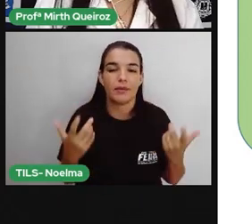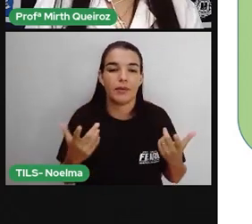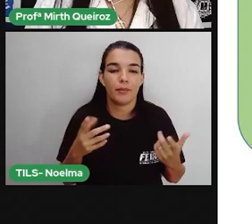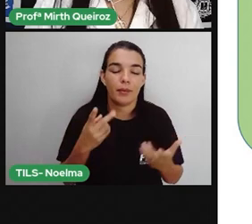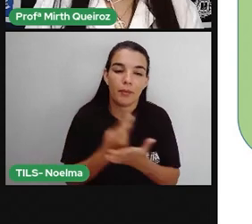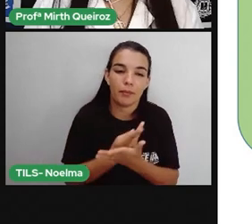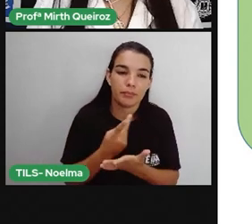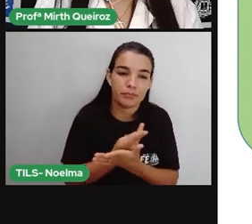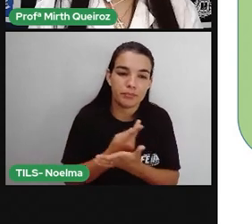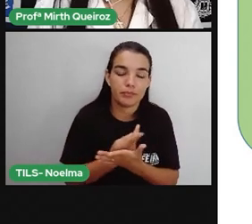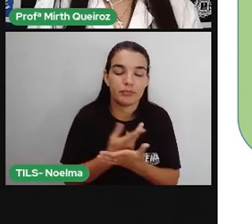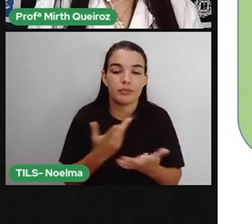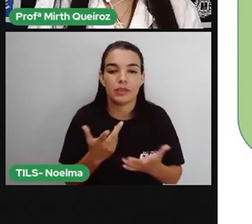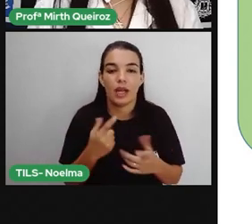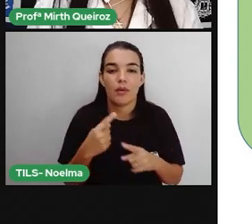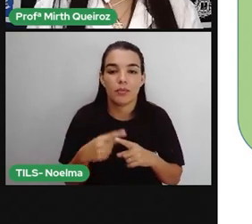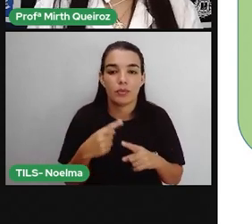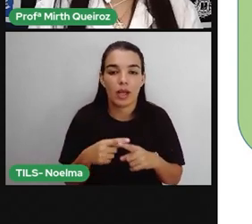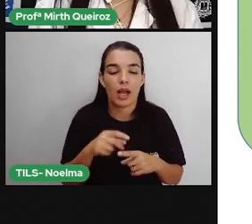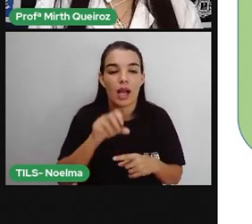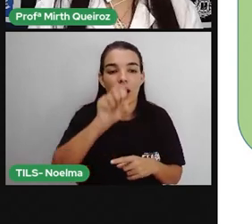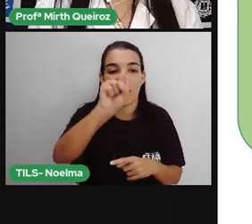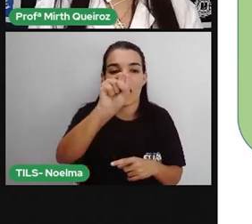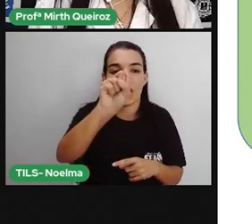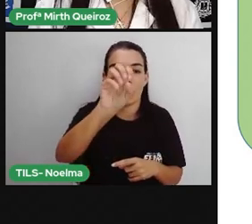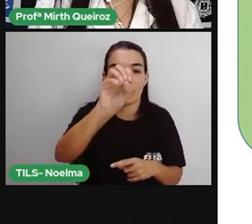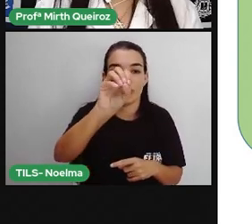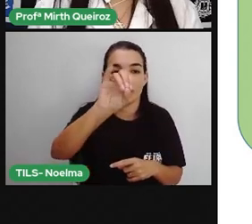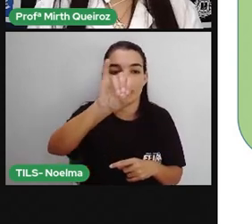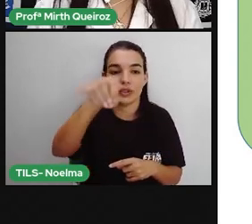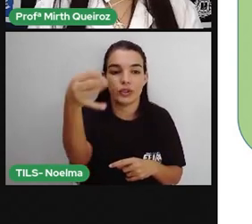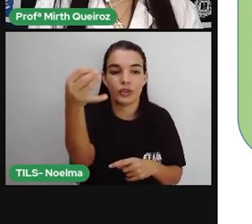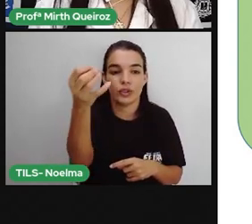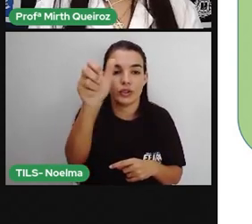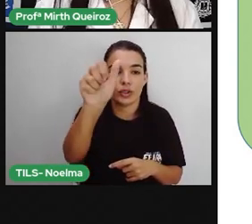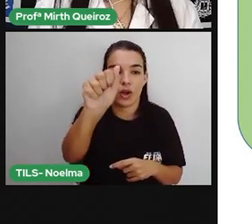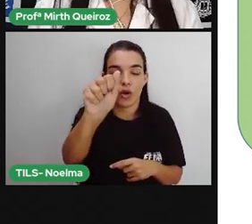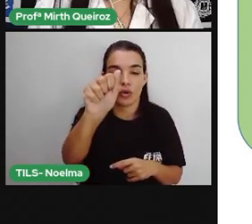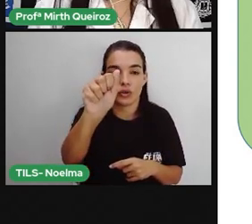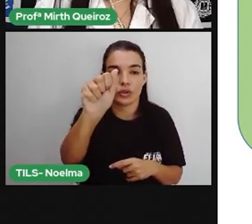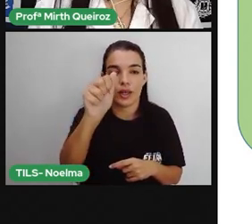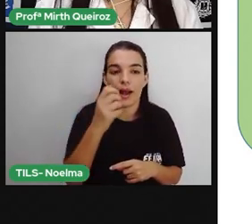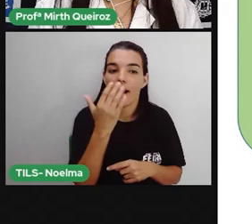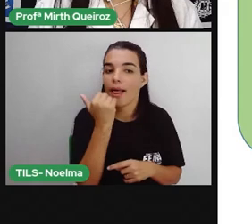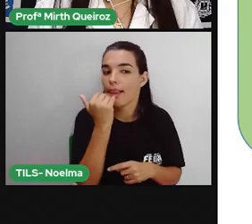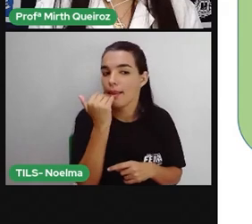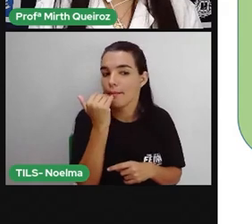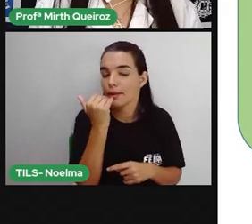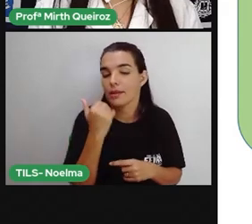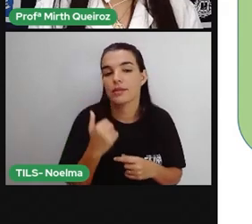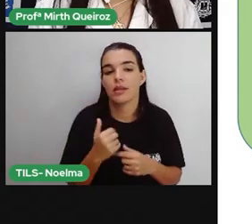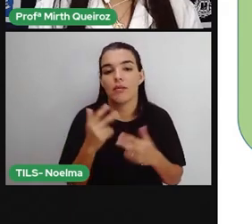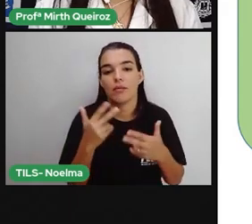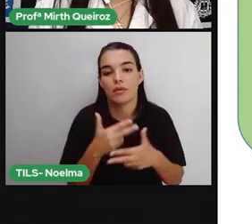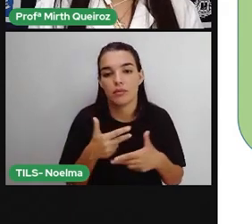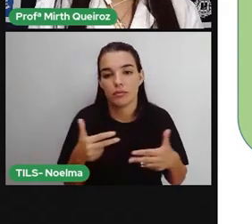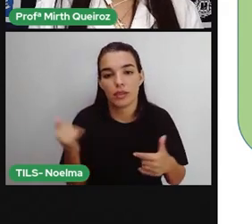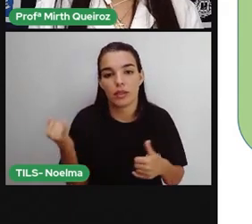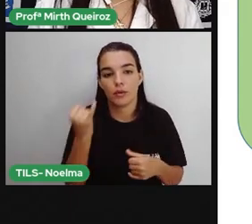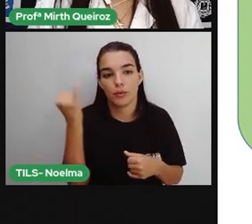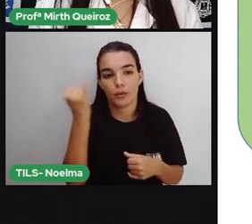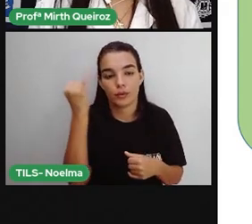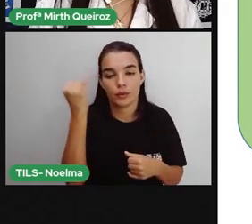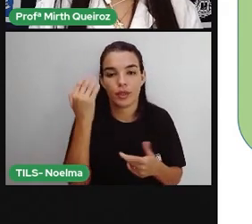Que, para cultivar a soja, né? Que é um tipo de plantação bastante presente aí no Pantanal.